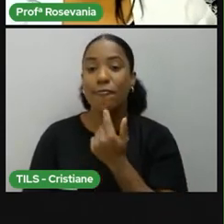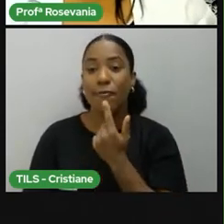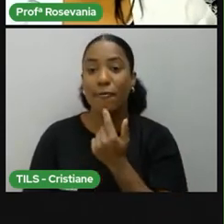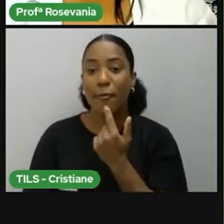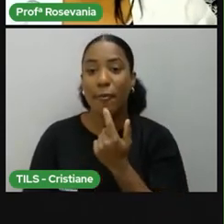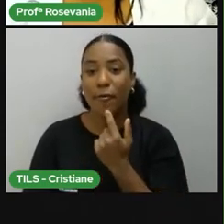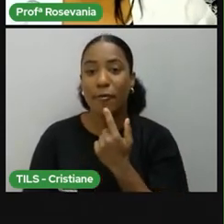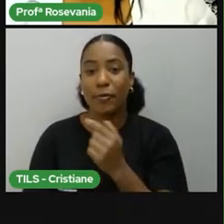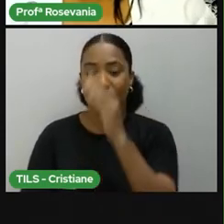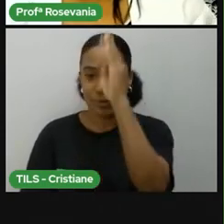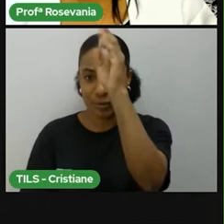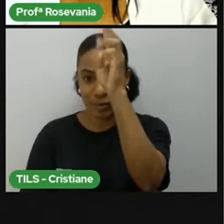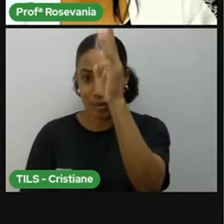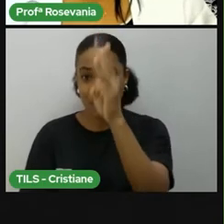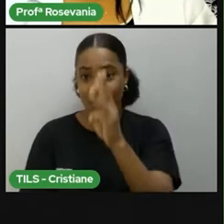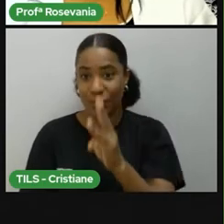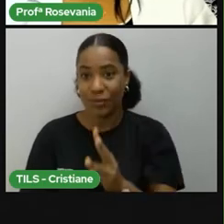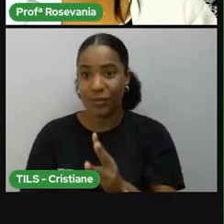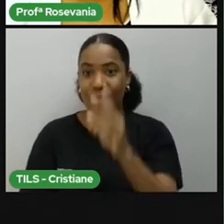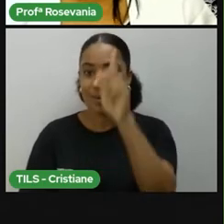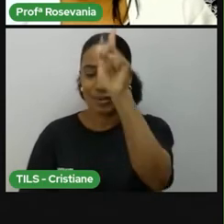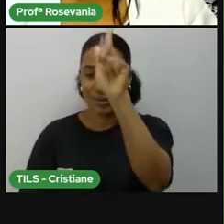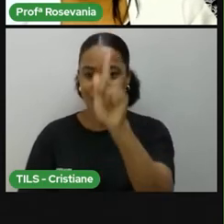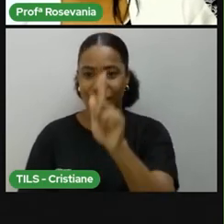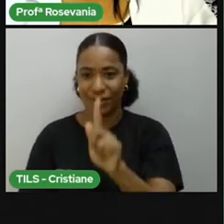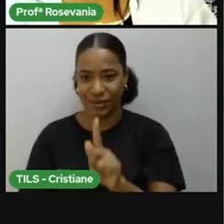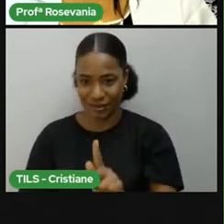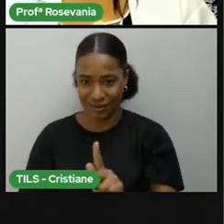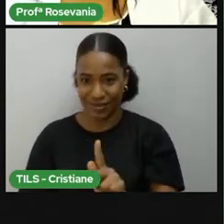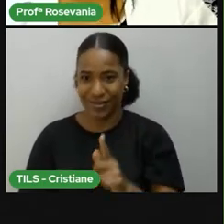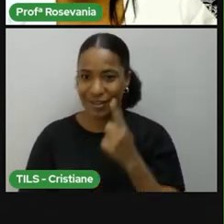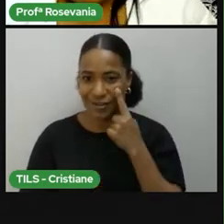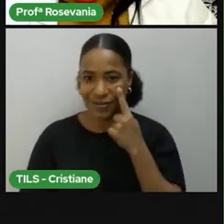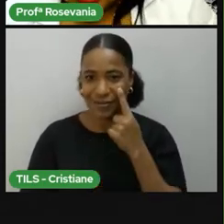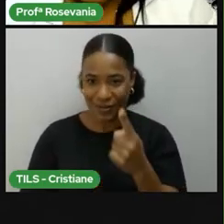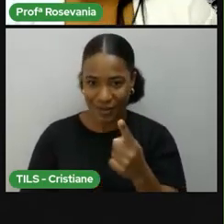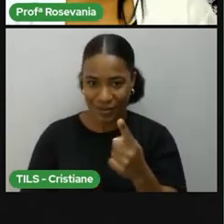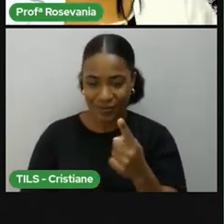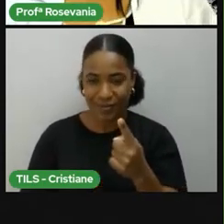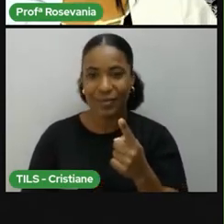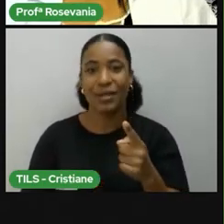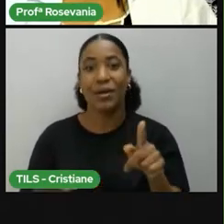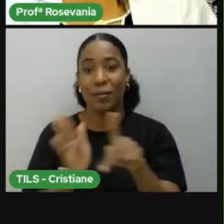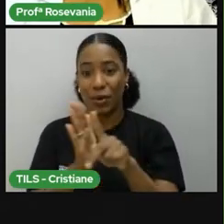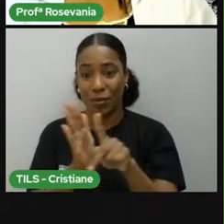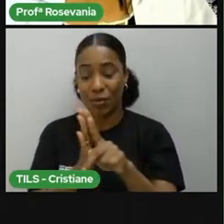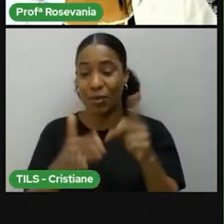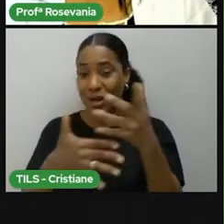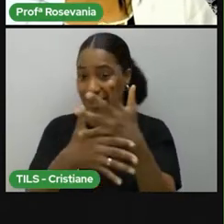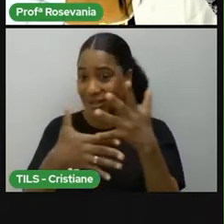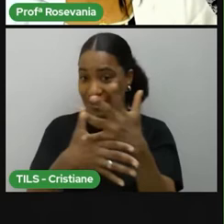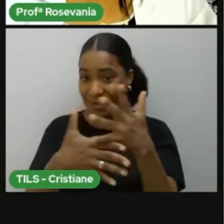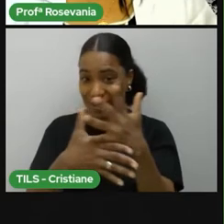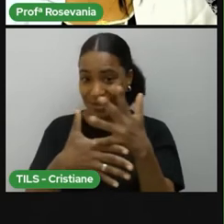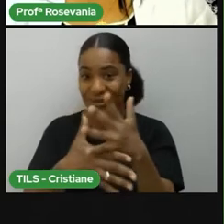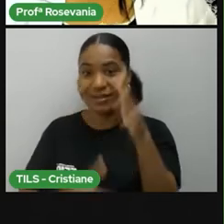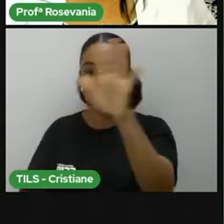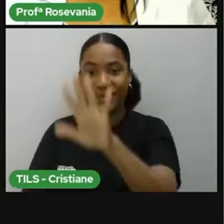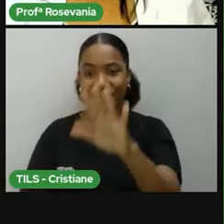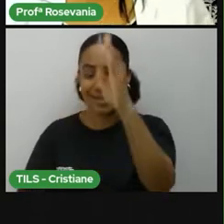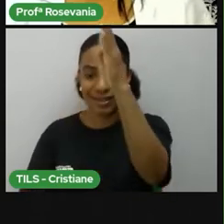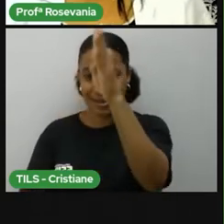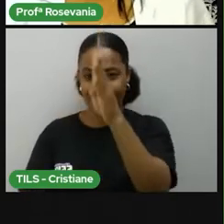meridiano de Greenwich, porque ele também passa no observatório de Greenwich, que fica na cidade de Greenwich. e aí, consequentemente,